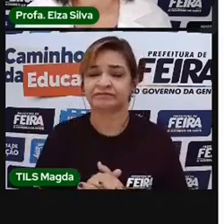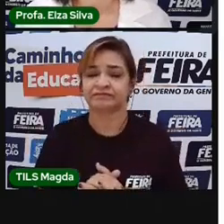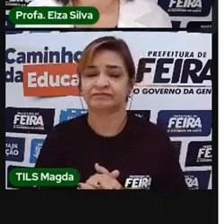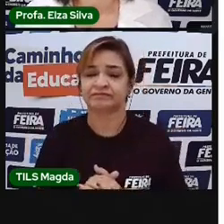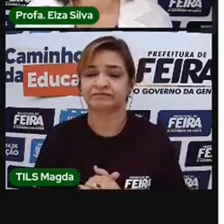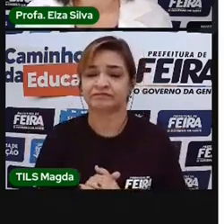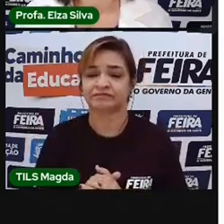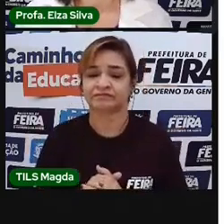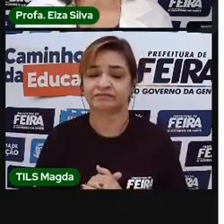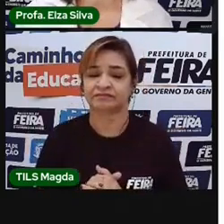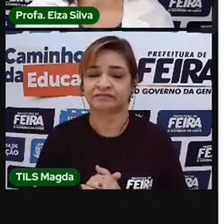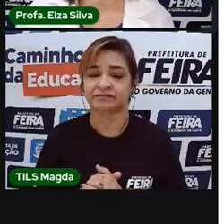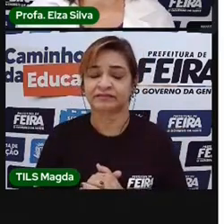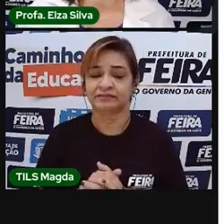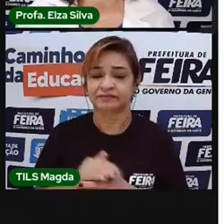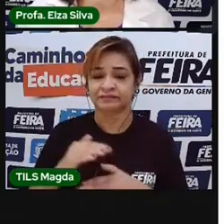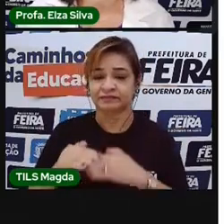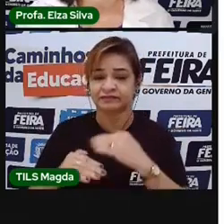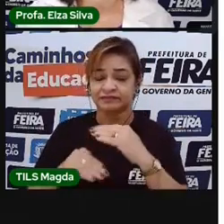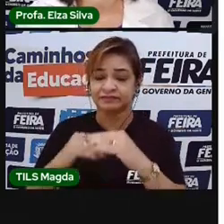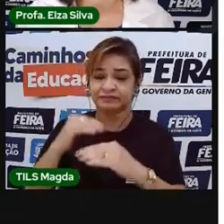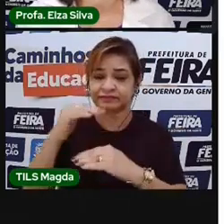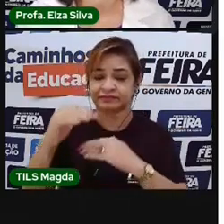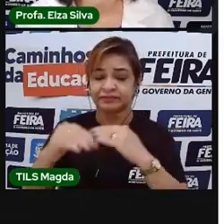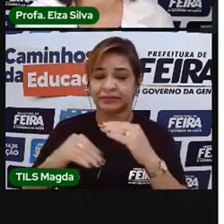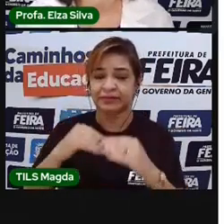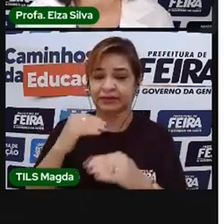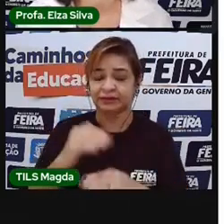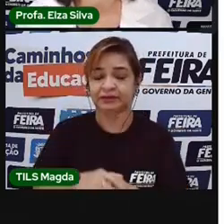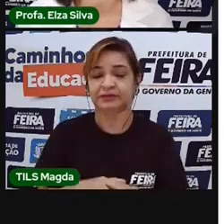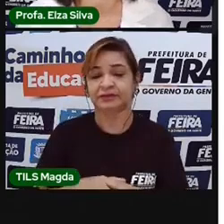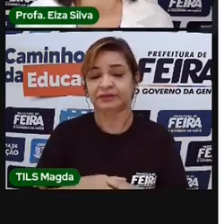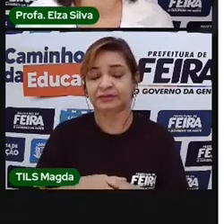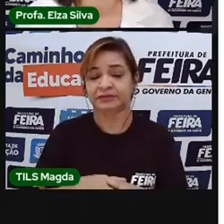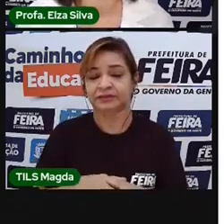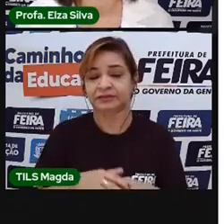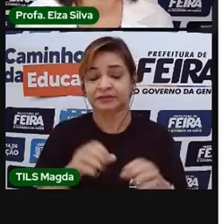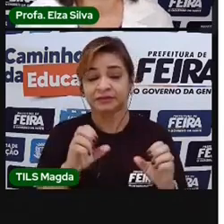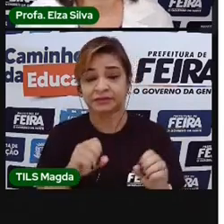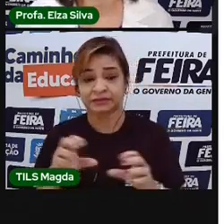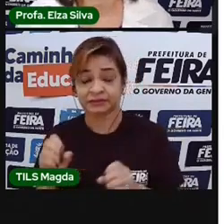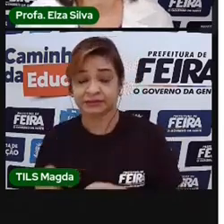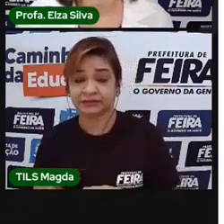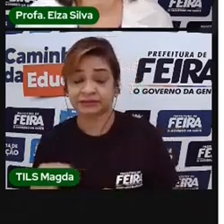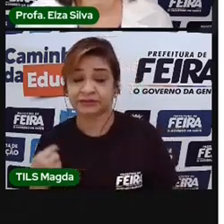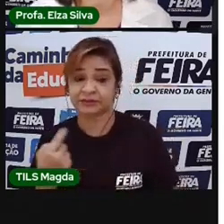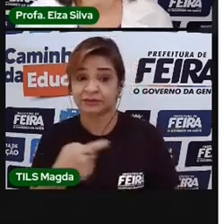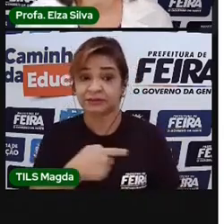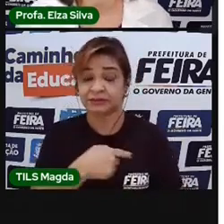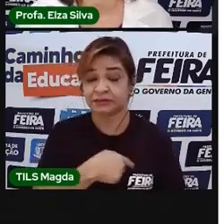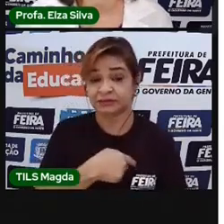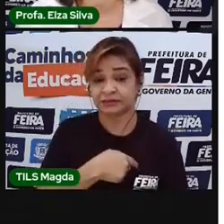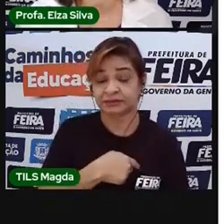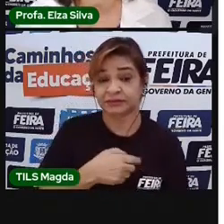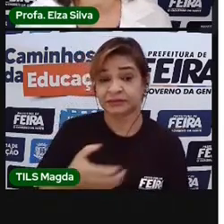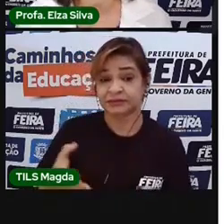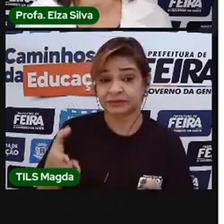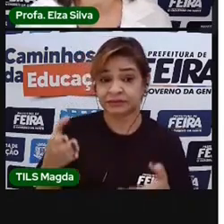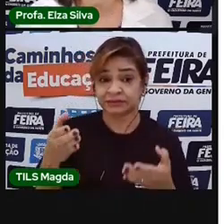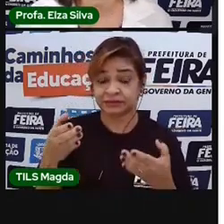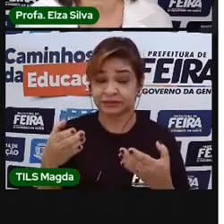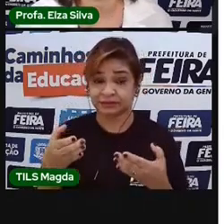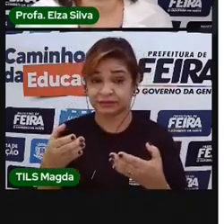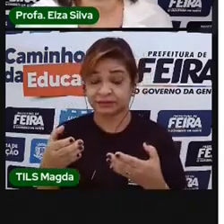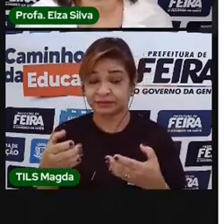Durante o processo de ensino-aprendizagem hoje, nós pretendemos alcançar os